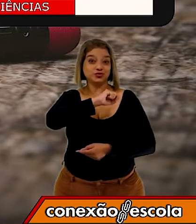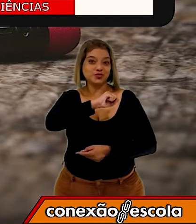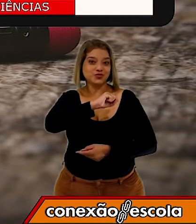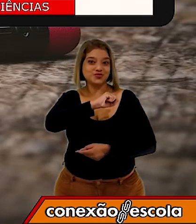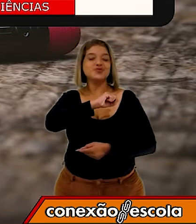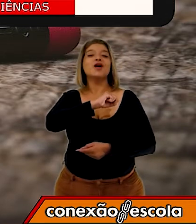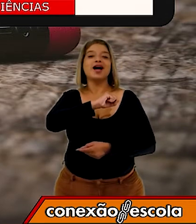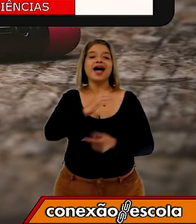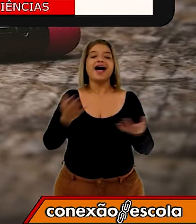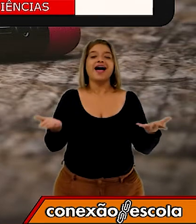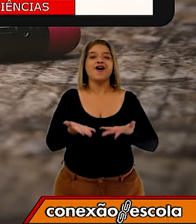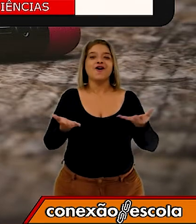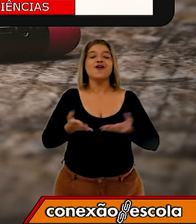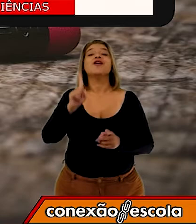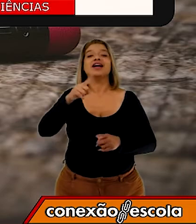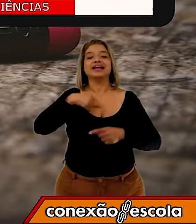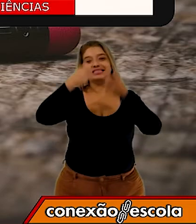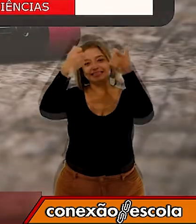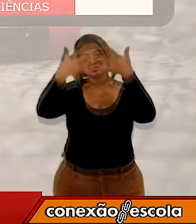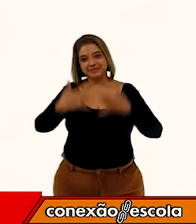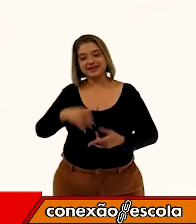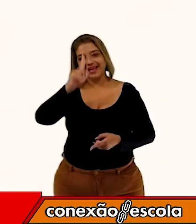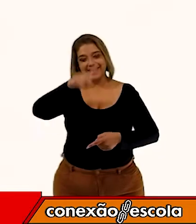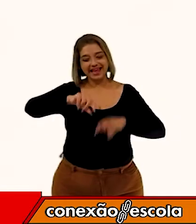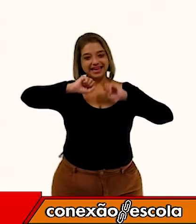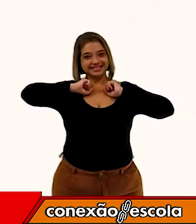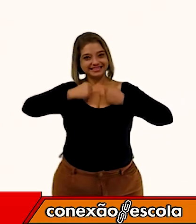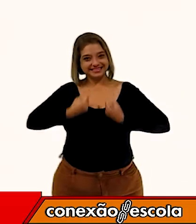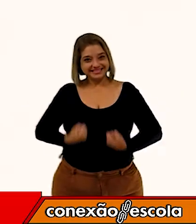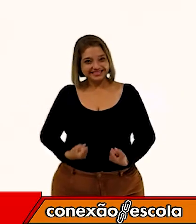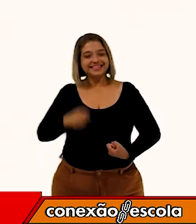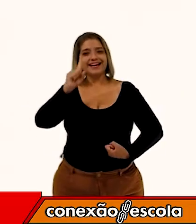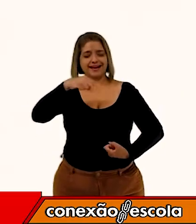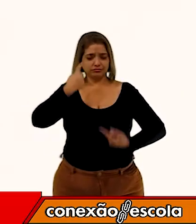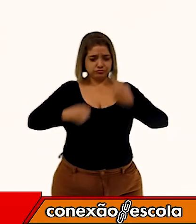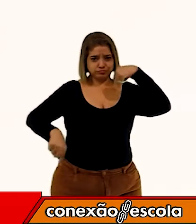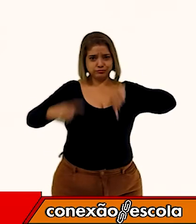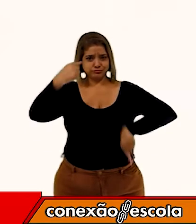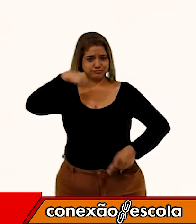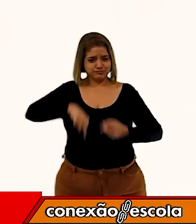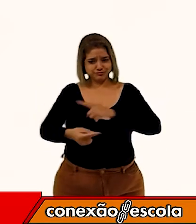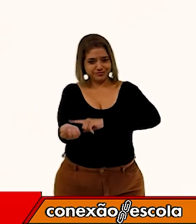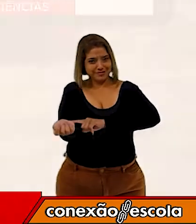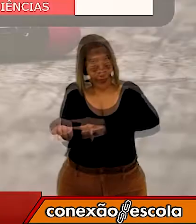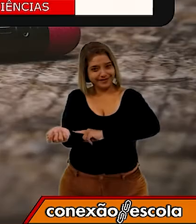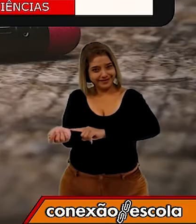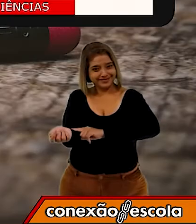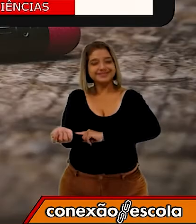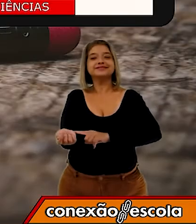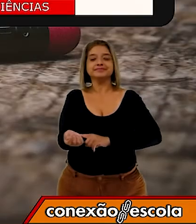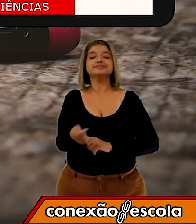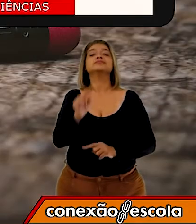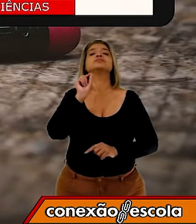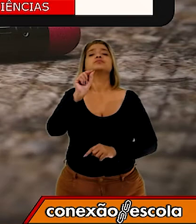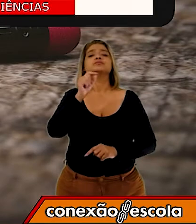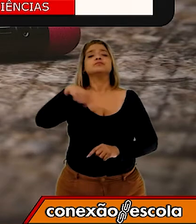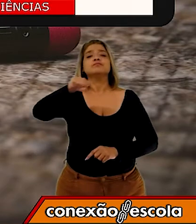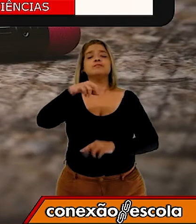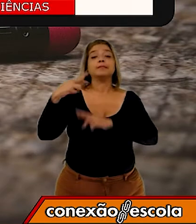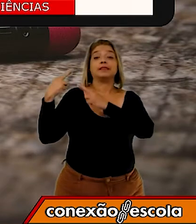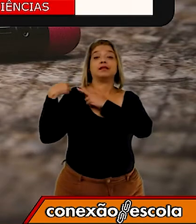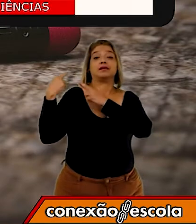Chegou a vez de falarmos sobre o sistema circulatório. Aqui encontramos o